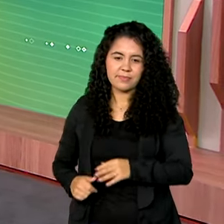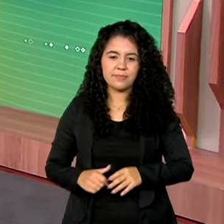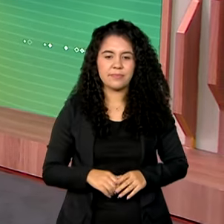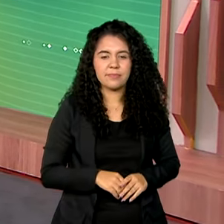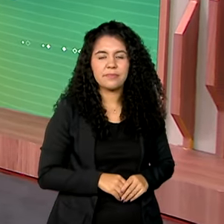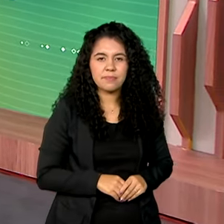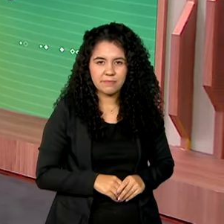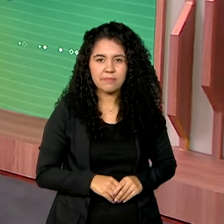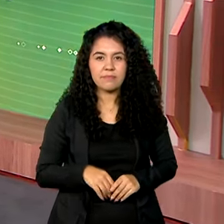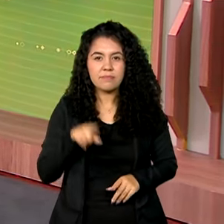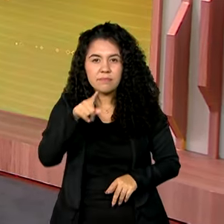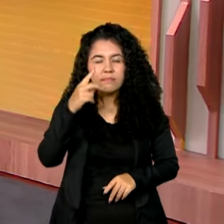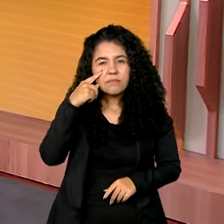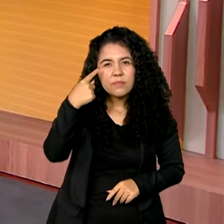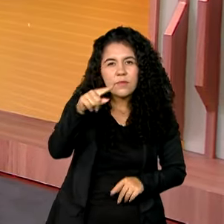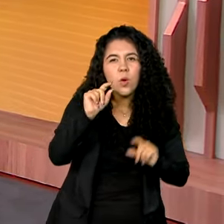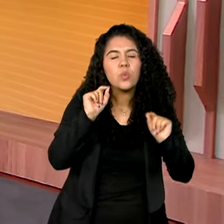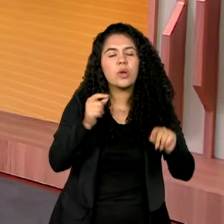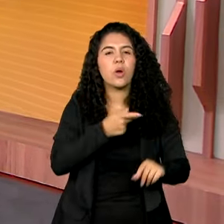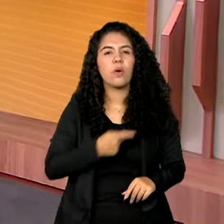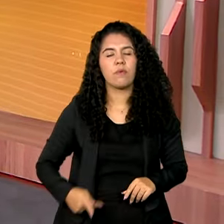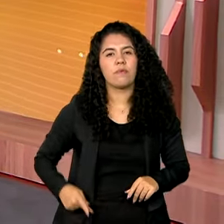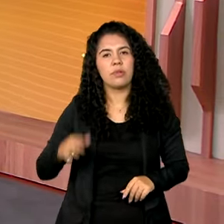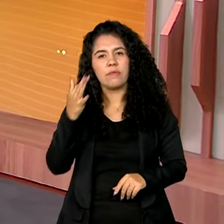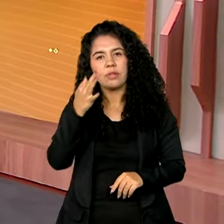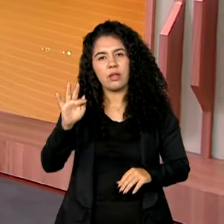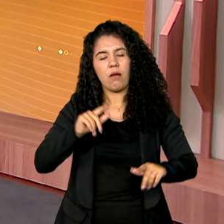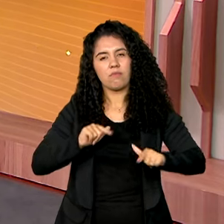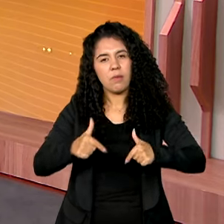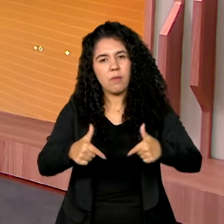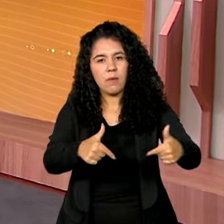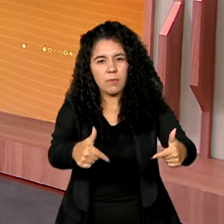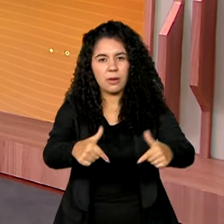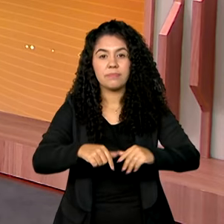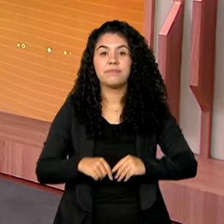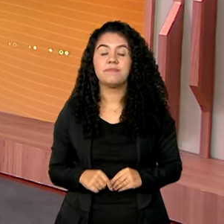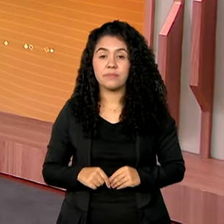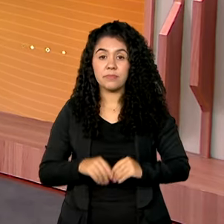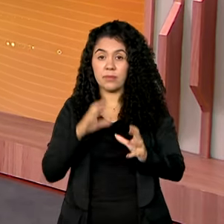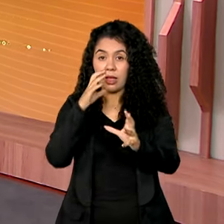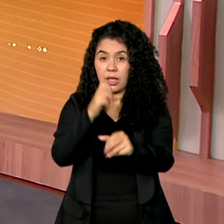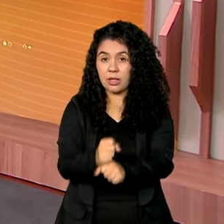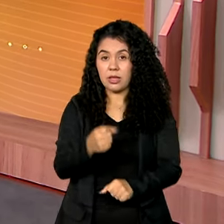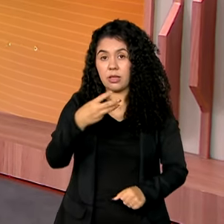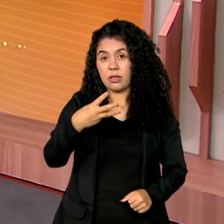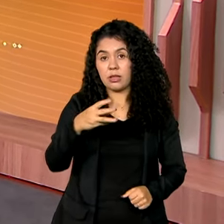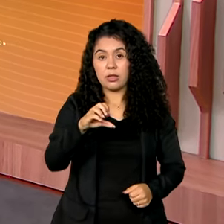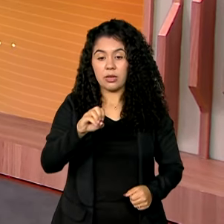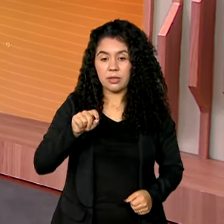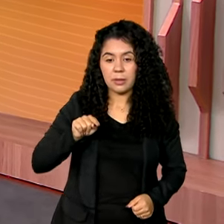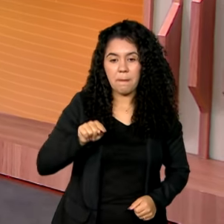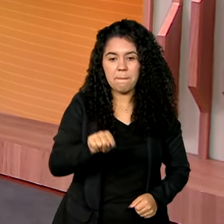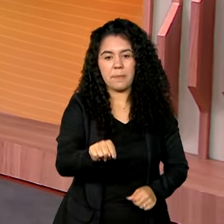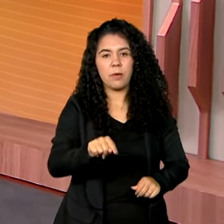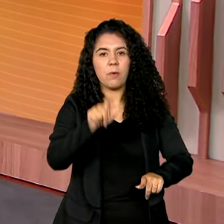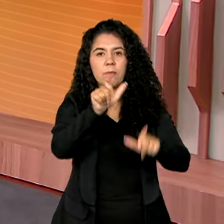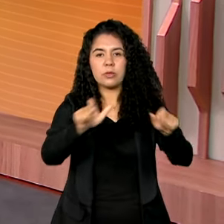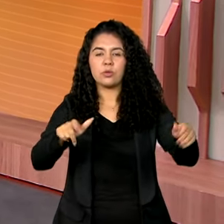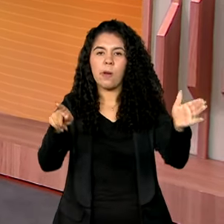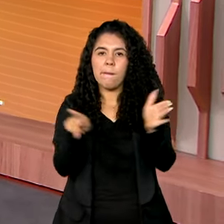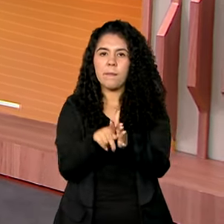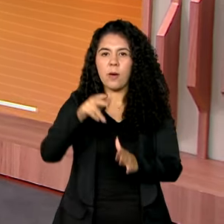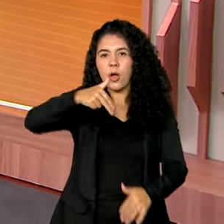que o governo federal está investindo em cada canto do país. Olha, 30 mil pessoas do Norte e Nordeste